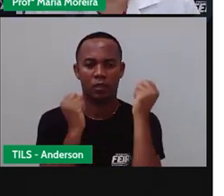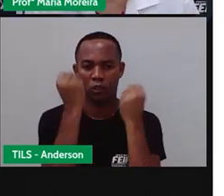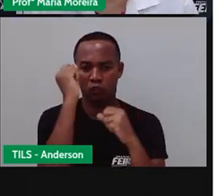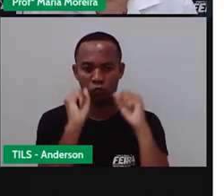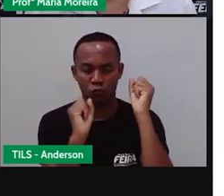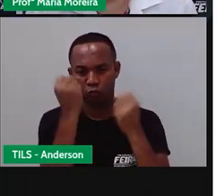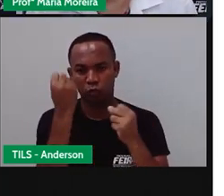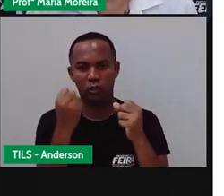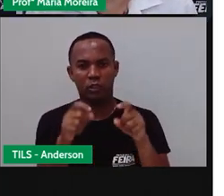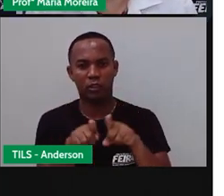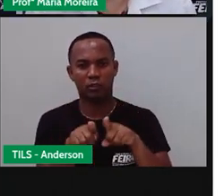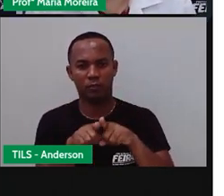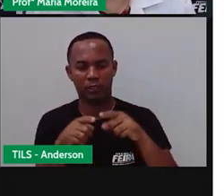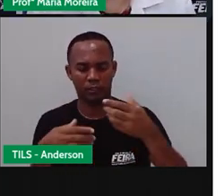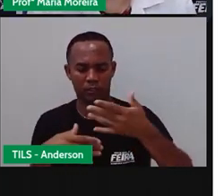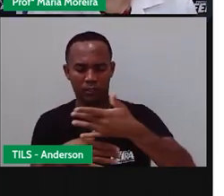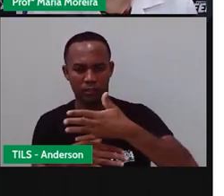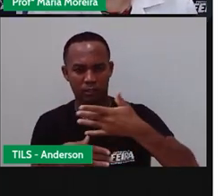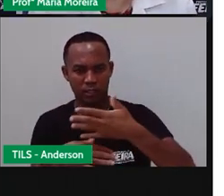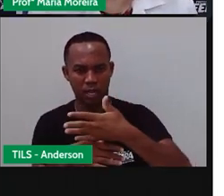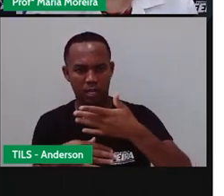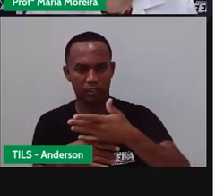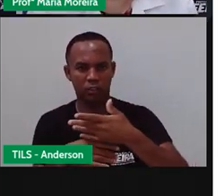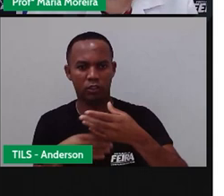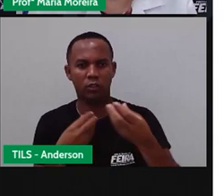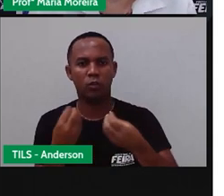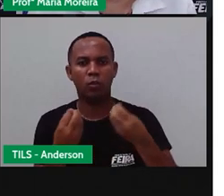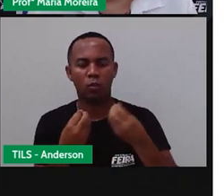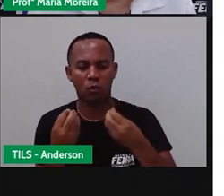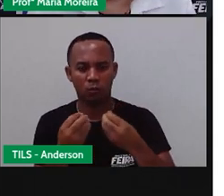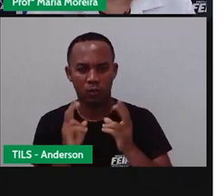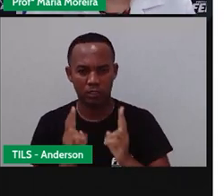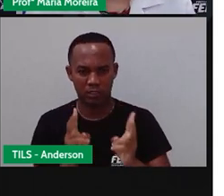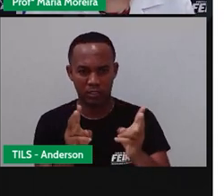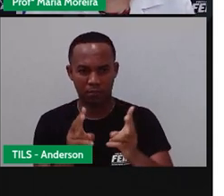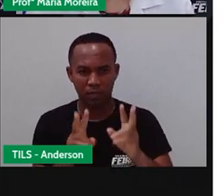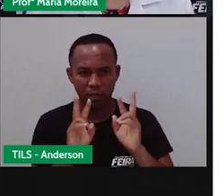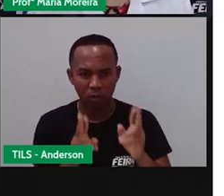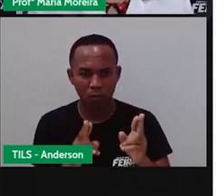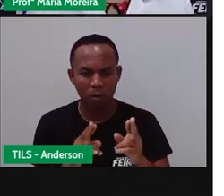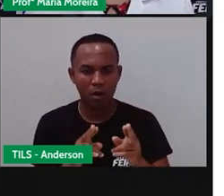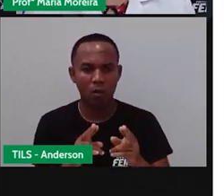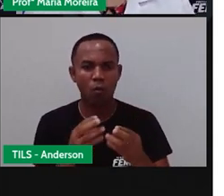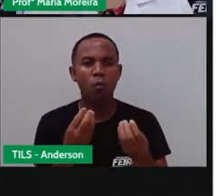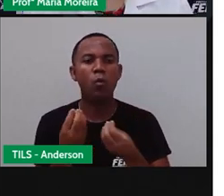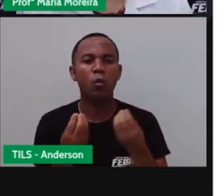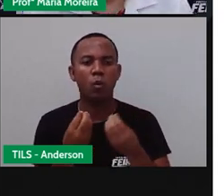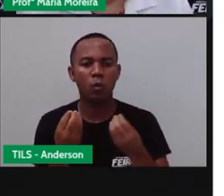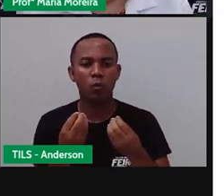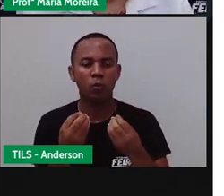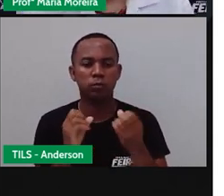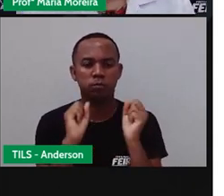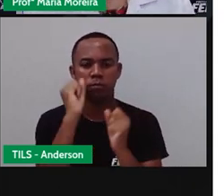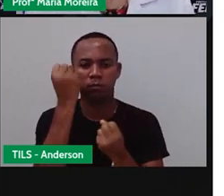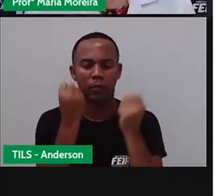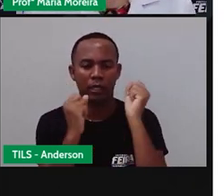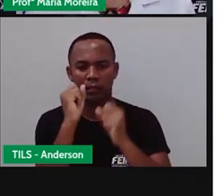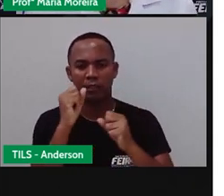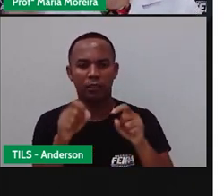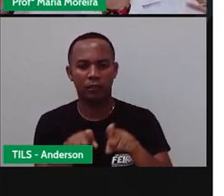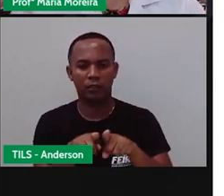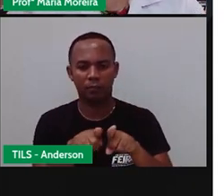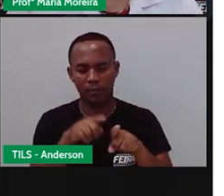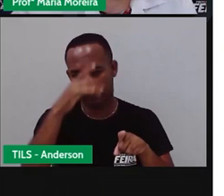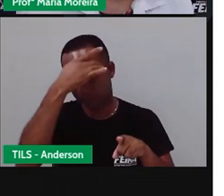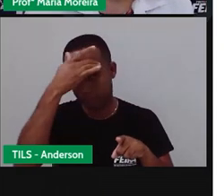chegando para as cidades, a gente sabe que as indústrias nem sempre existiram. Não é isso? Só as máquinas, elas são inventadas. E aí, as